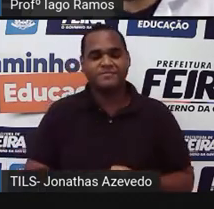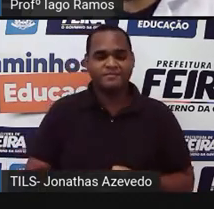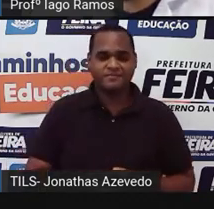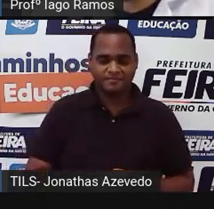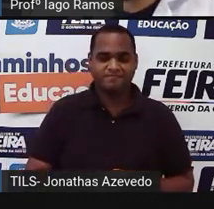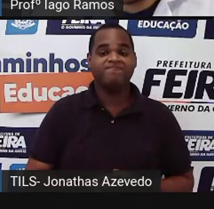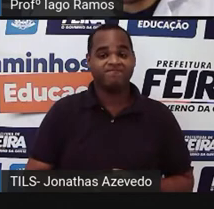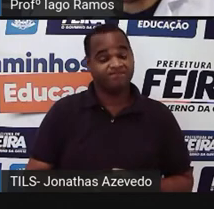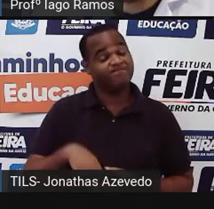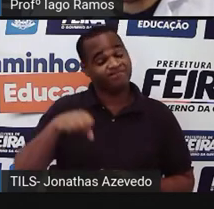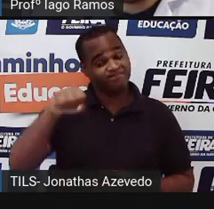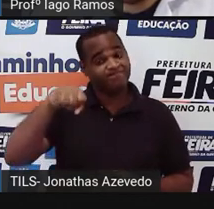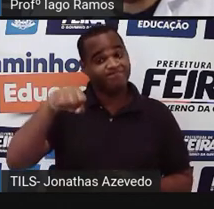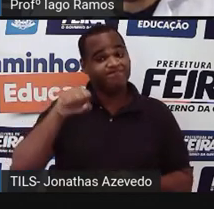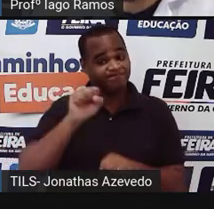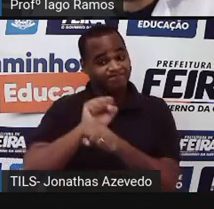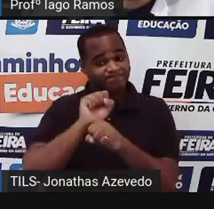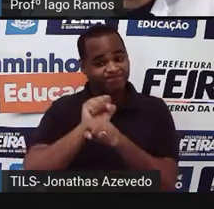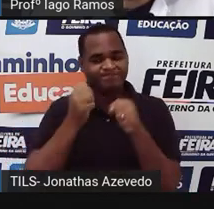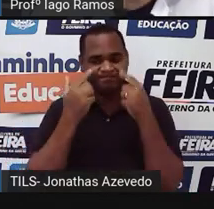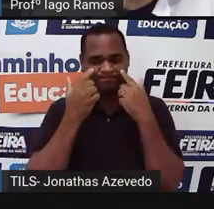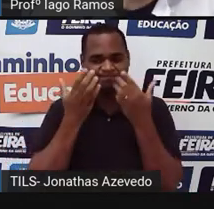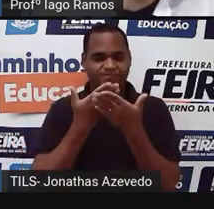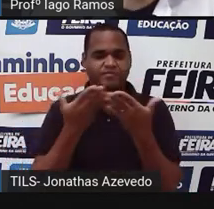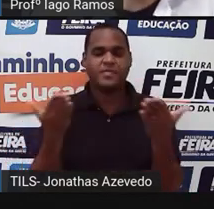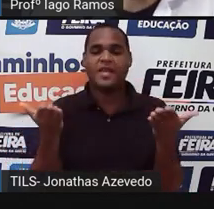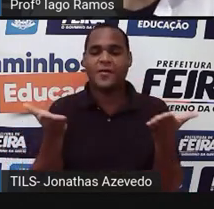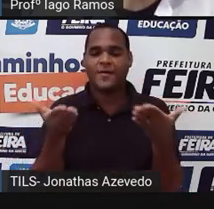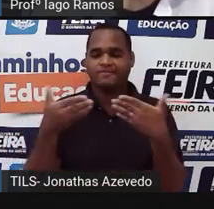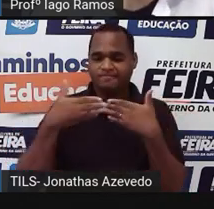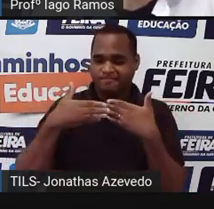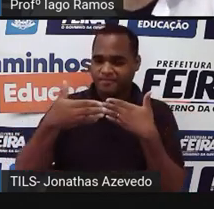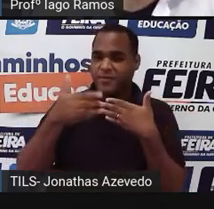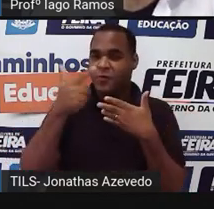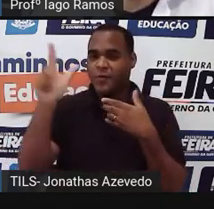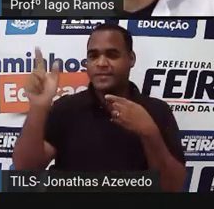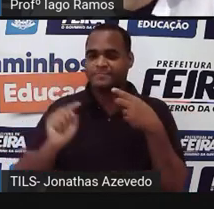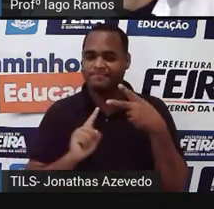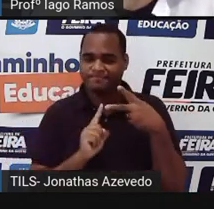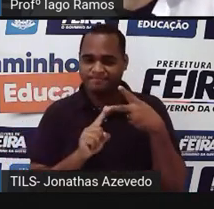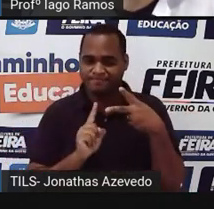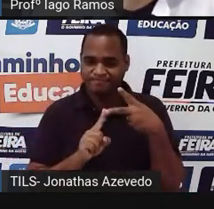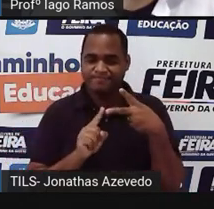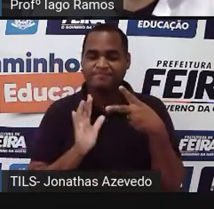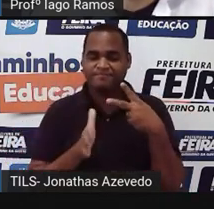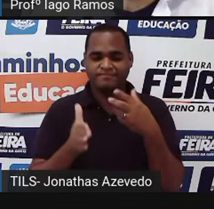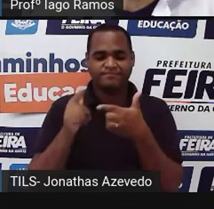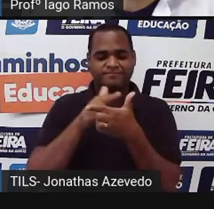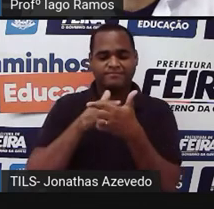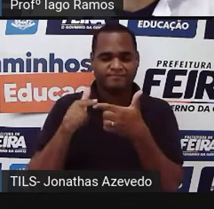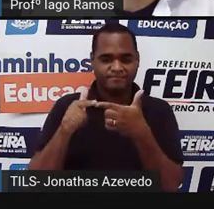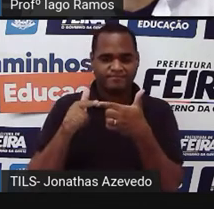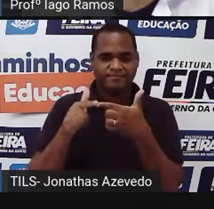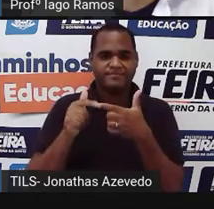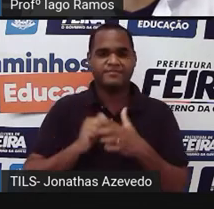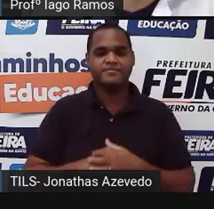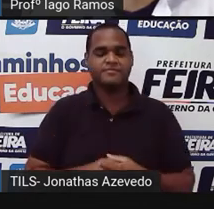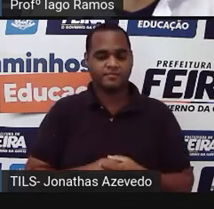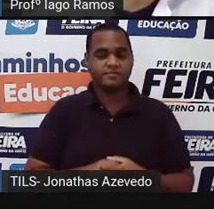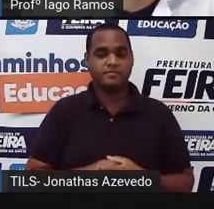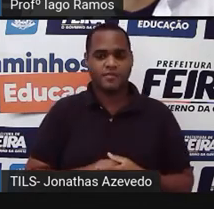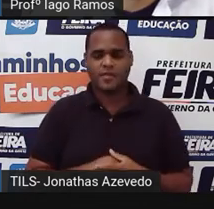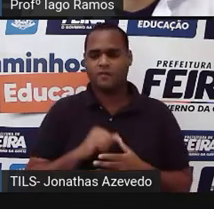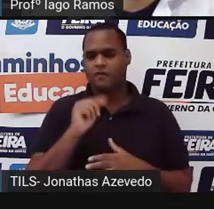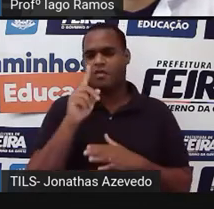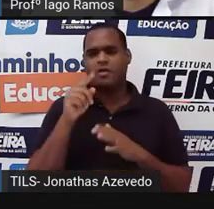bom eu espero que sim tá bom? vamos avançar porque agora a gente vai ver com a divisão e aí você pode